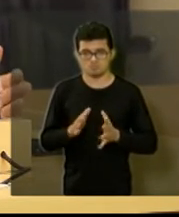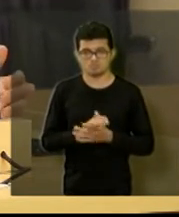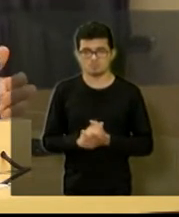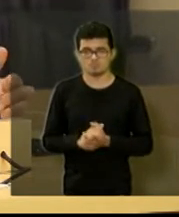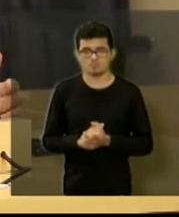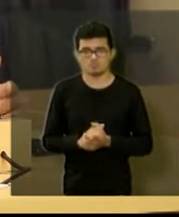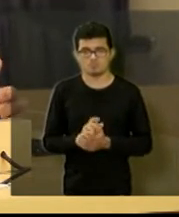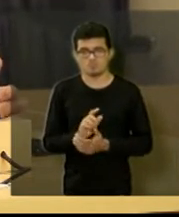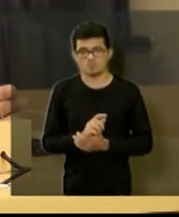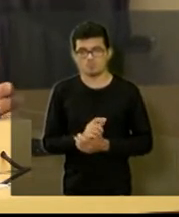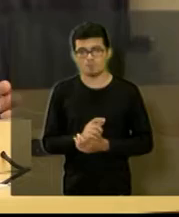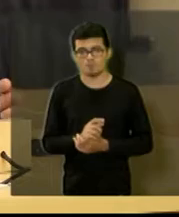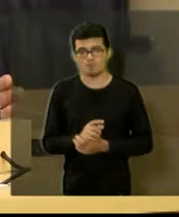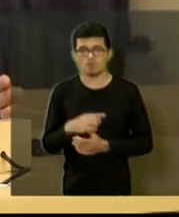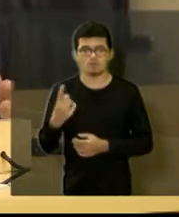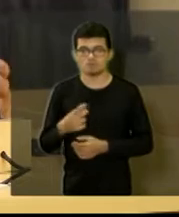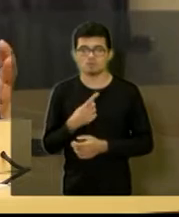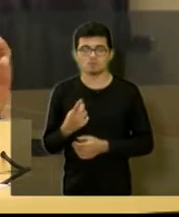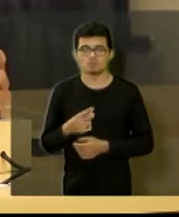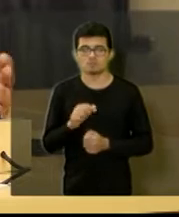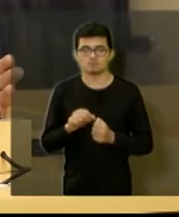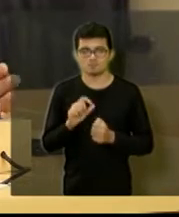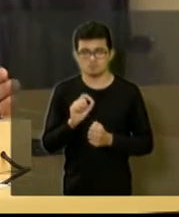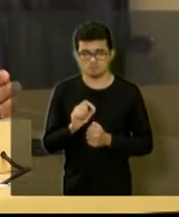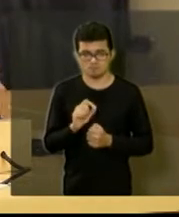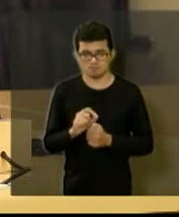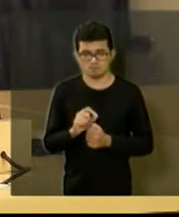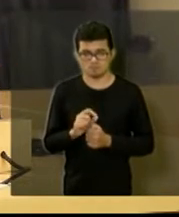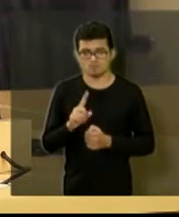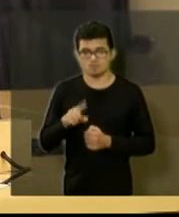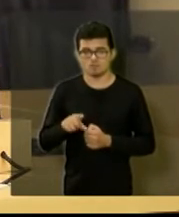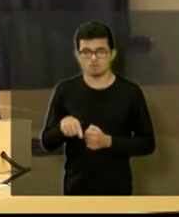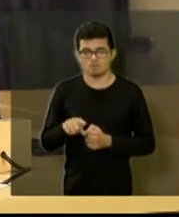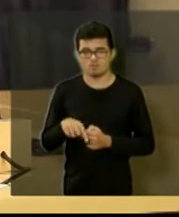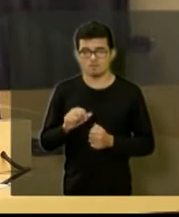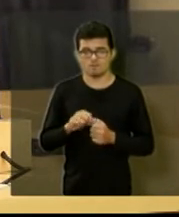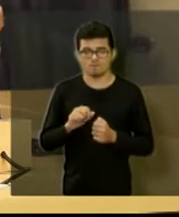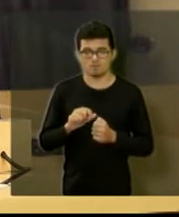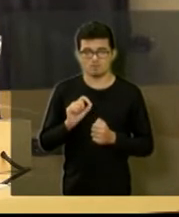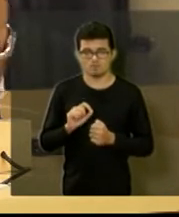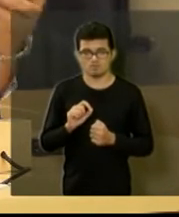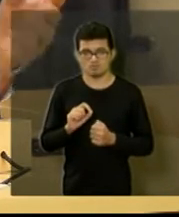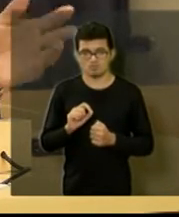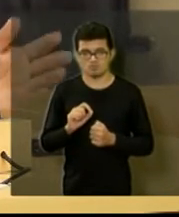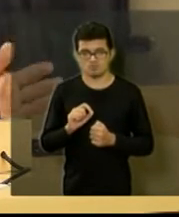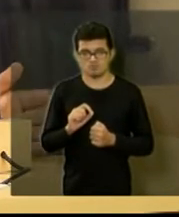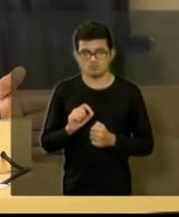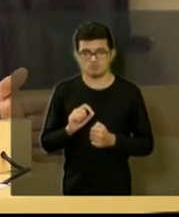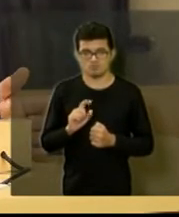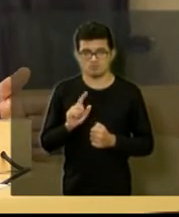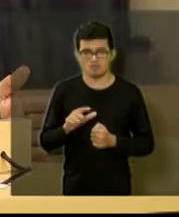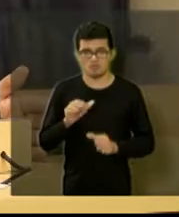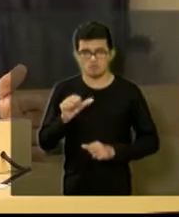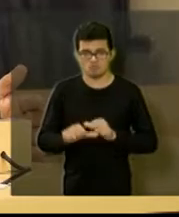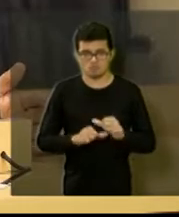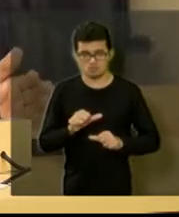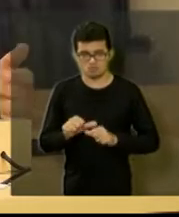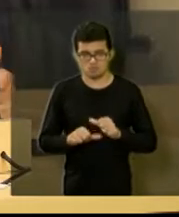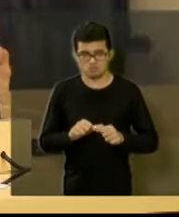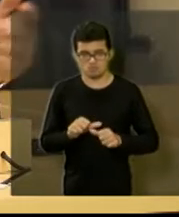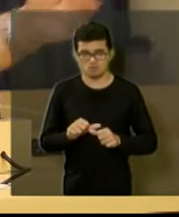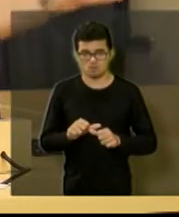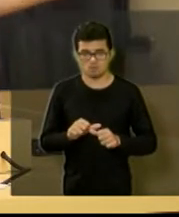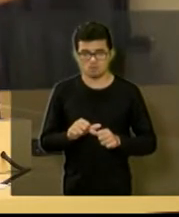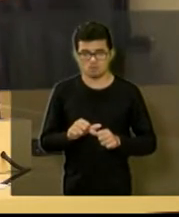e com isso aí o que a gente faz a gente faz é feita a troca de você entendeu